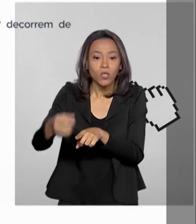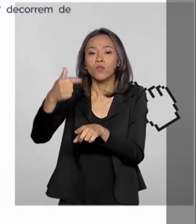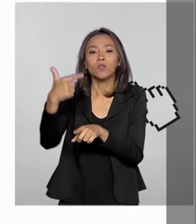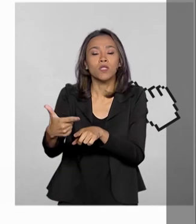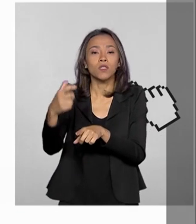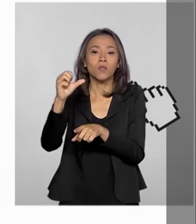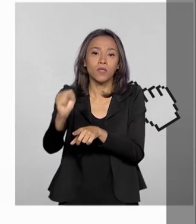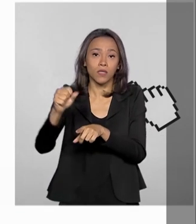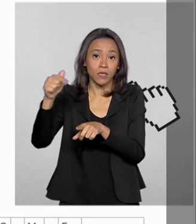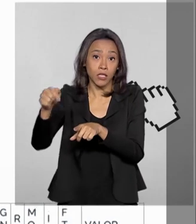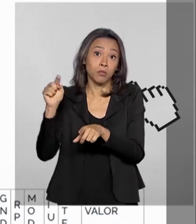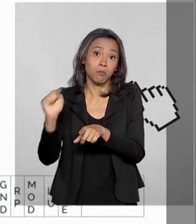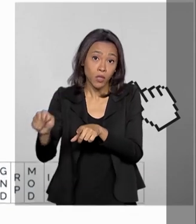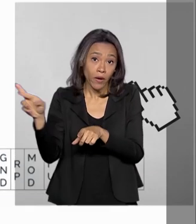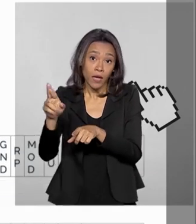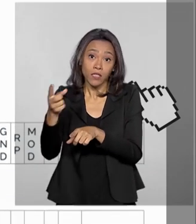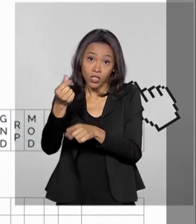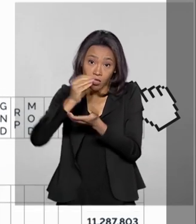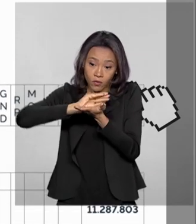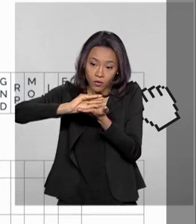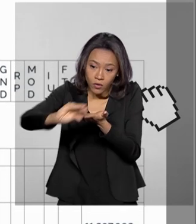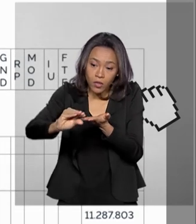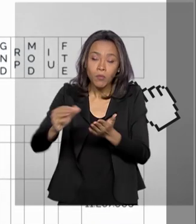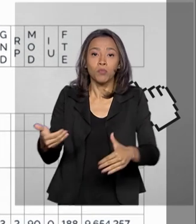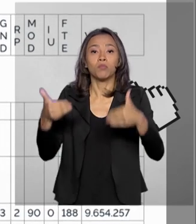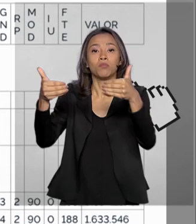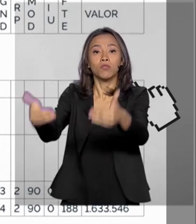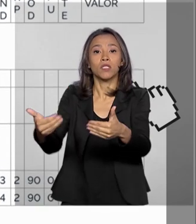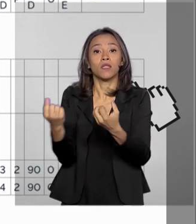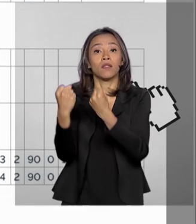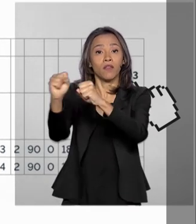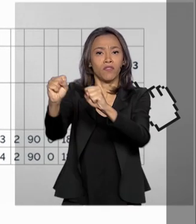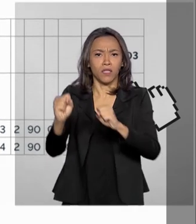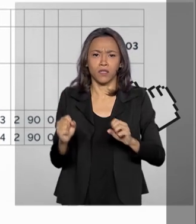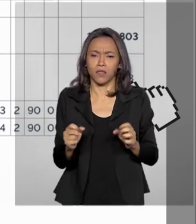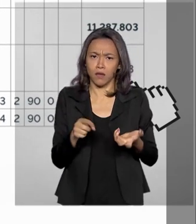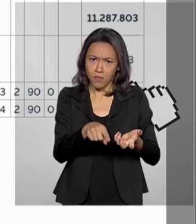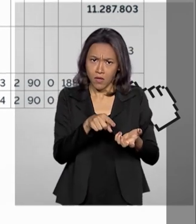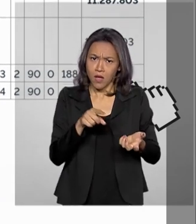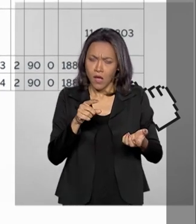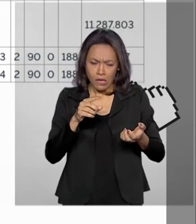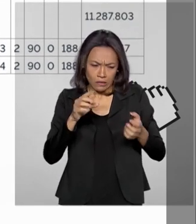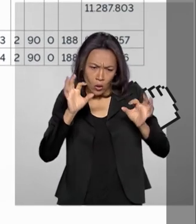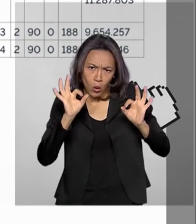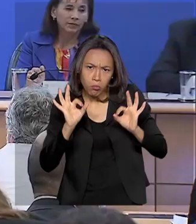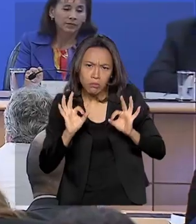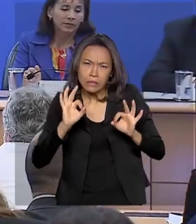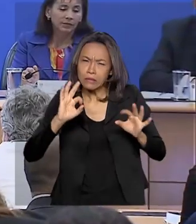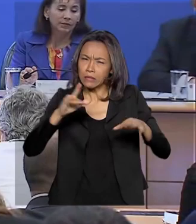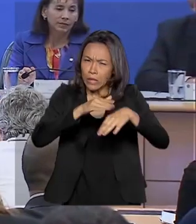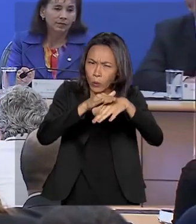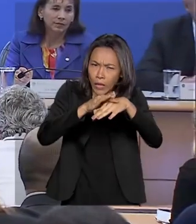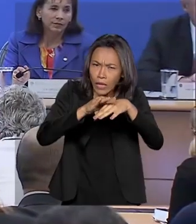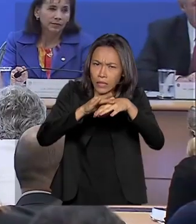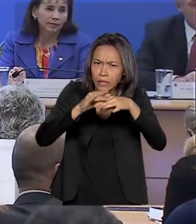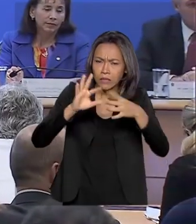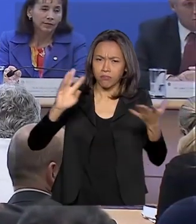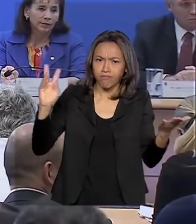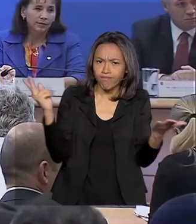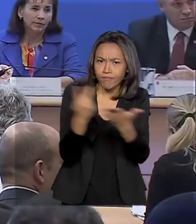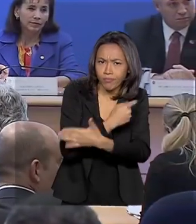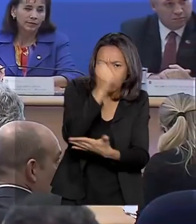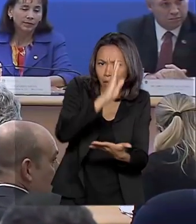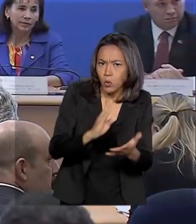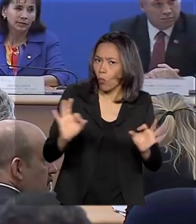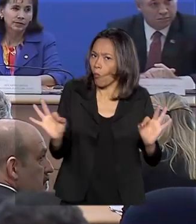mil reais, foi destinado ao Ministério da Defesa. Nenhum caso da doença foi confirmado no Brasil. Segundo o Ministério da